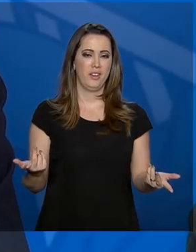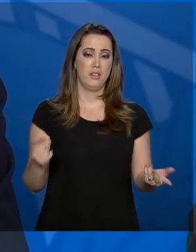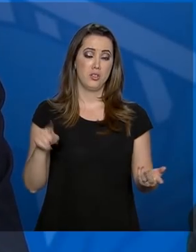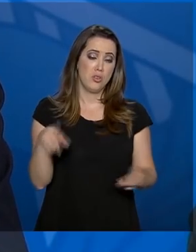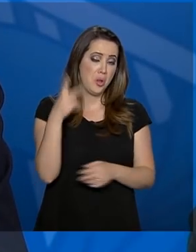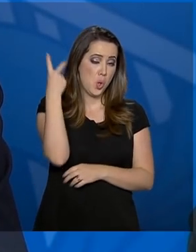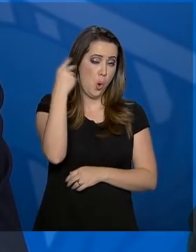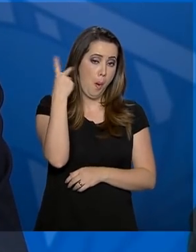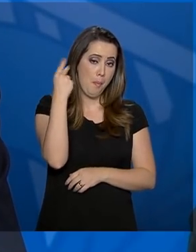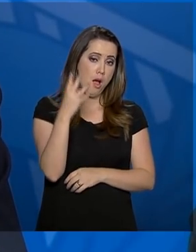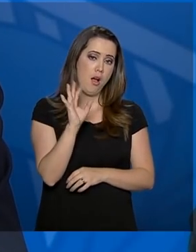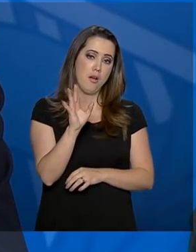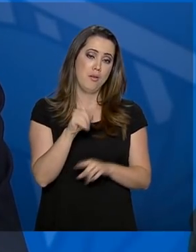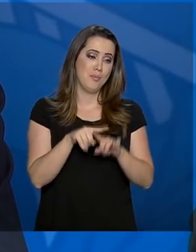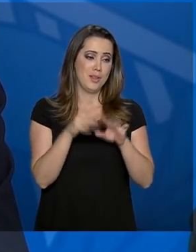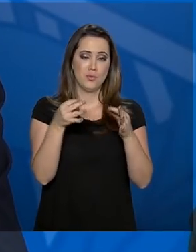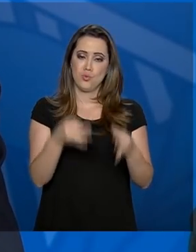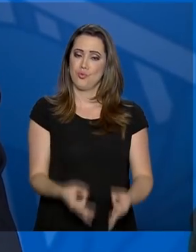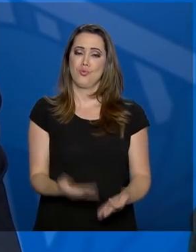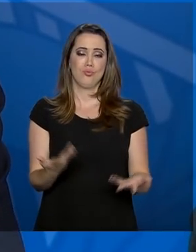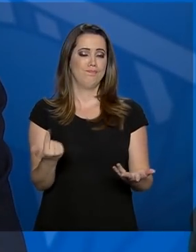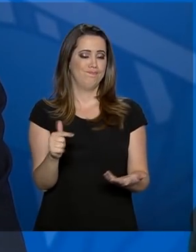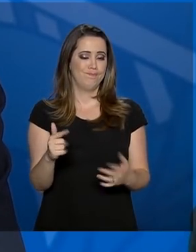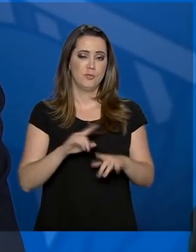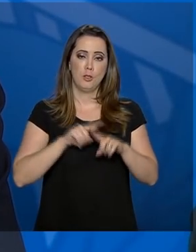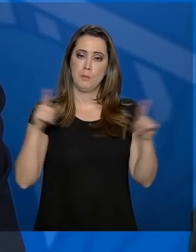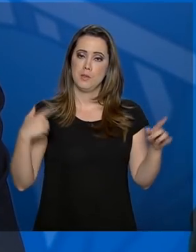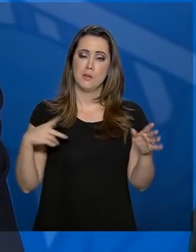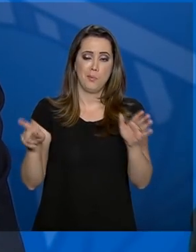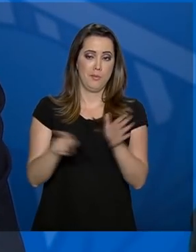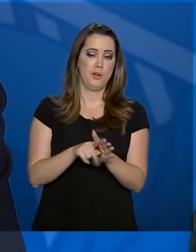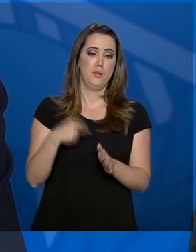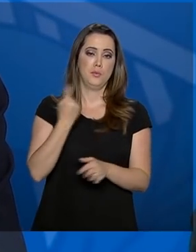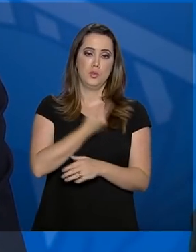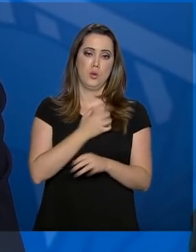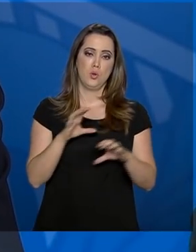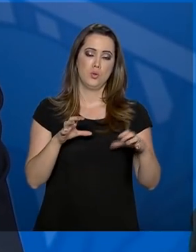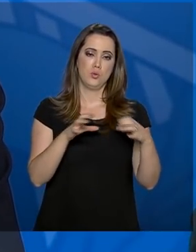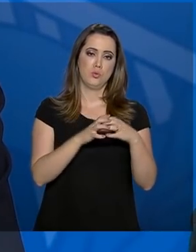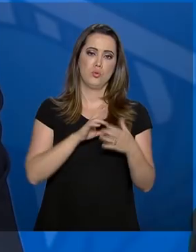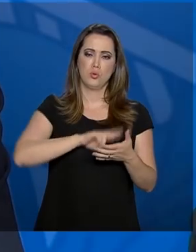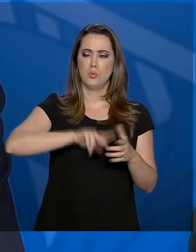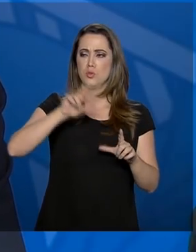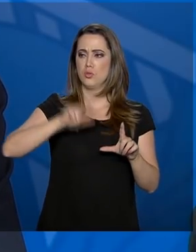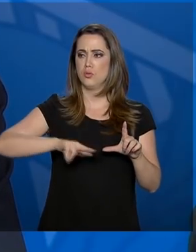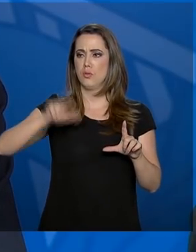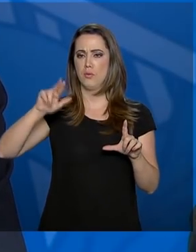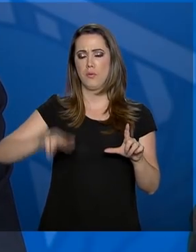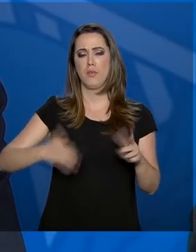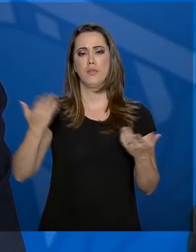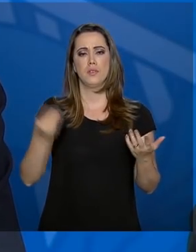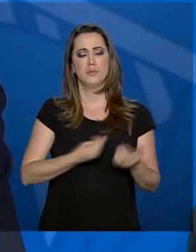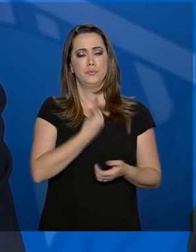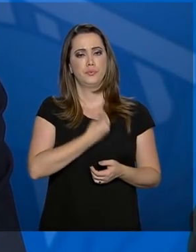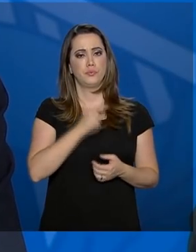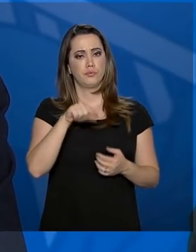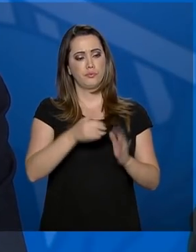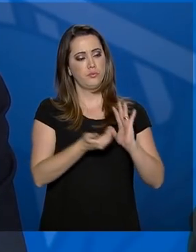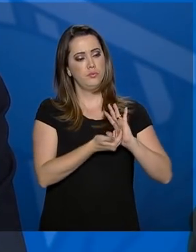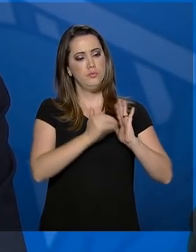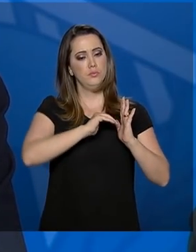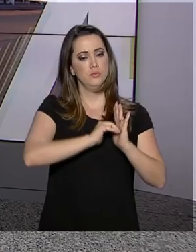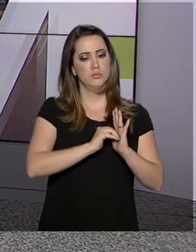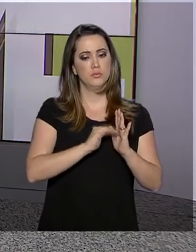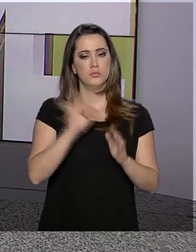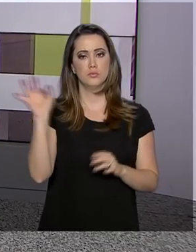não vou dizer que é justo, mas faz parte do nosso meio bastante heterogêneo e que nós vivemos aqui na Câmara e no